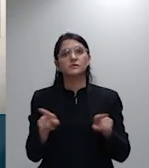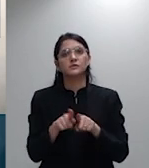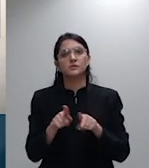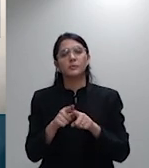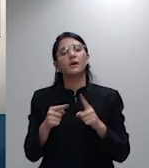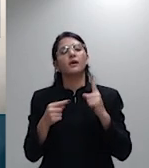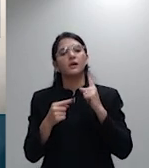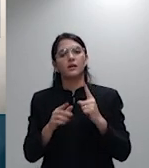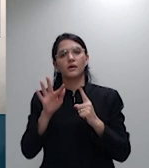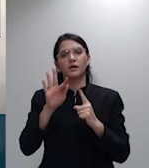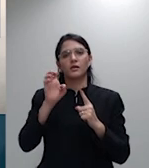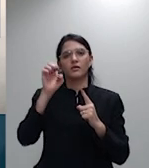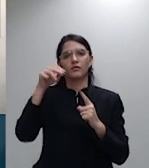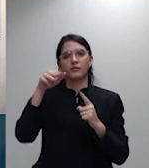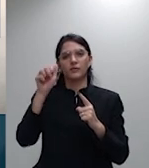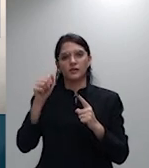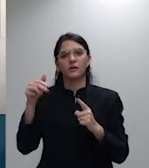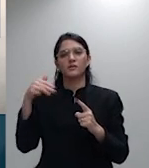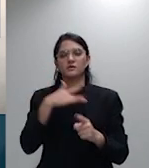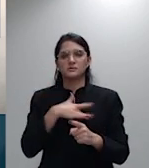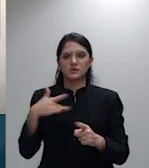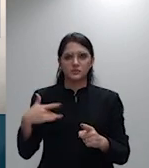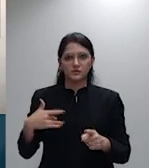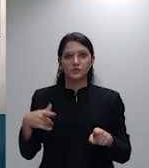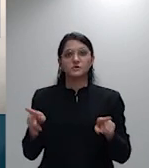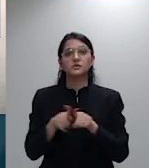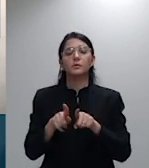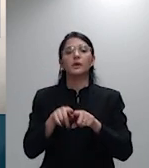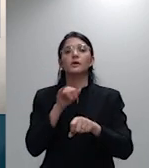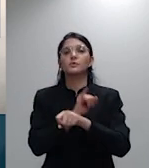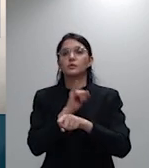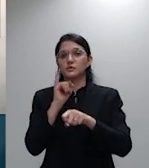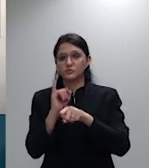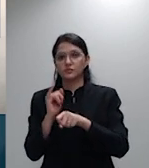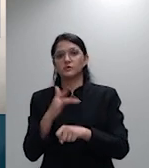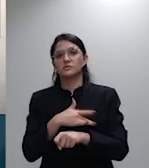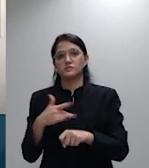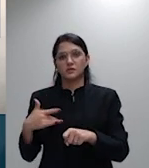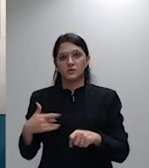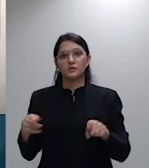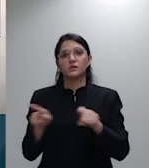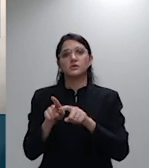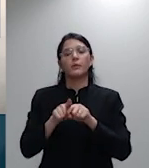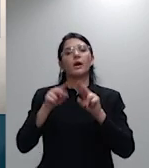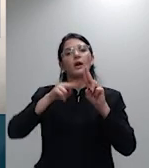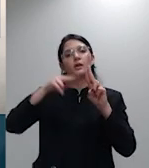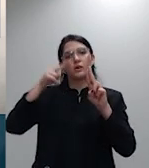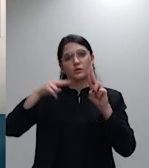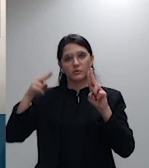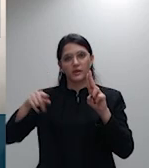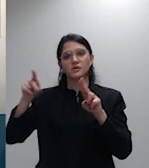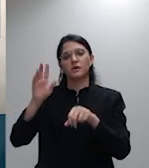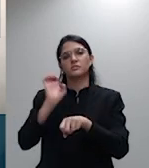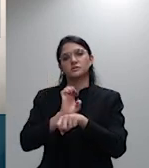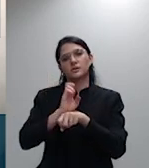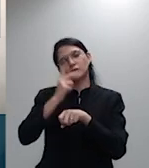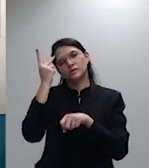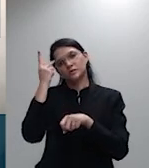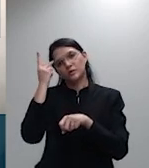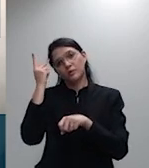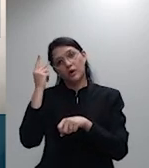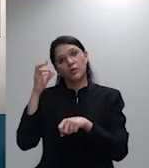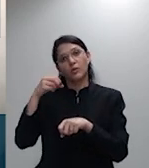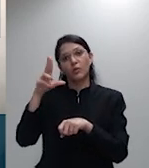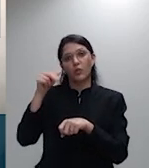Instituto de Saúde e da Unimédia de Federação de São Paulo do Unimédia de Seguros de que o ônus da prova nada mais deveria